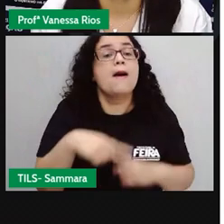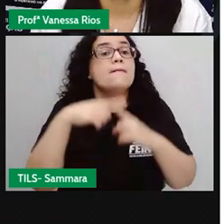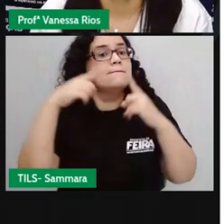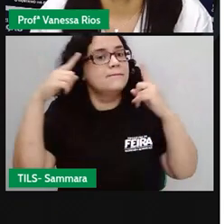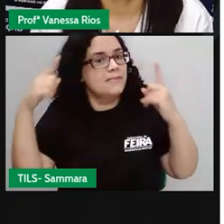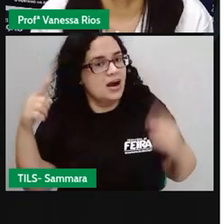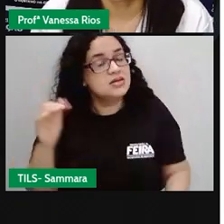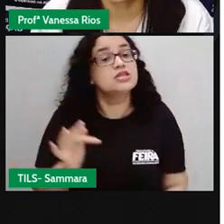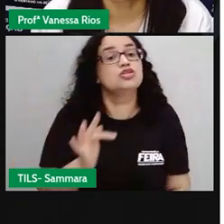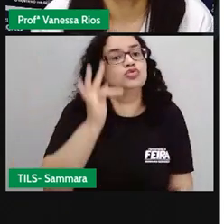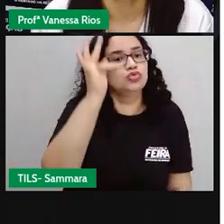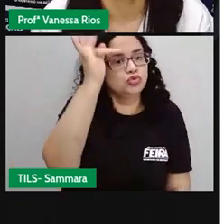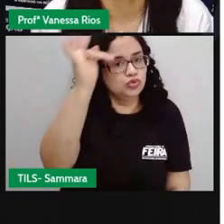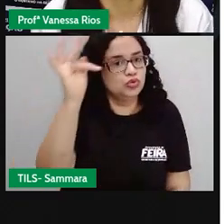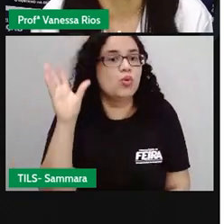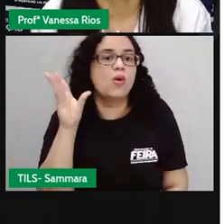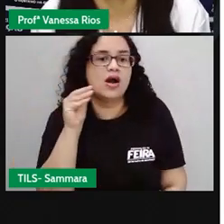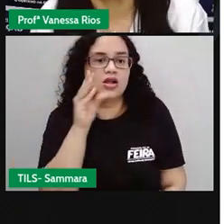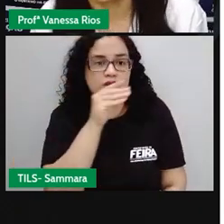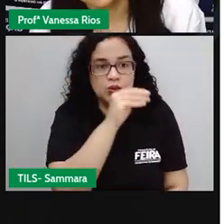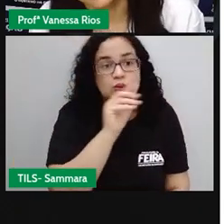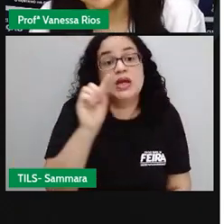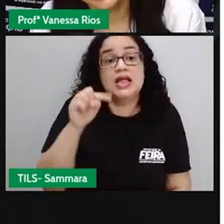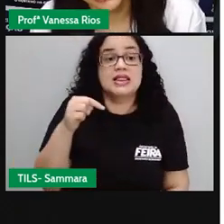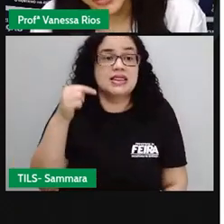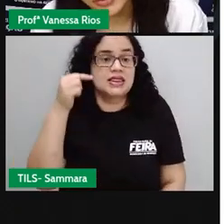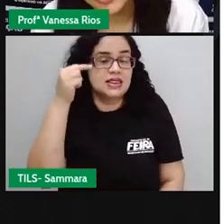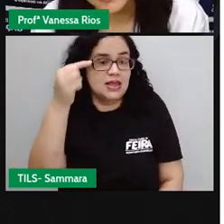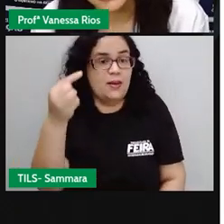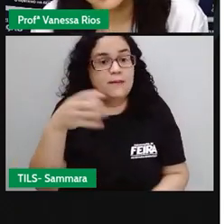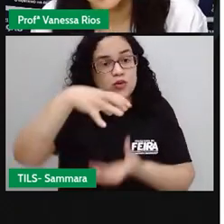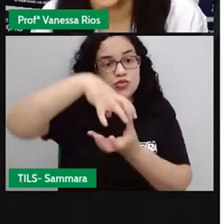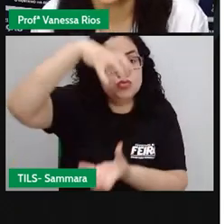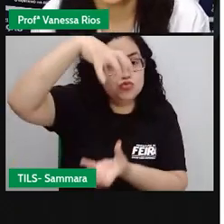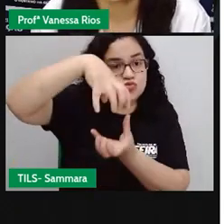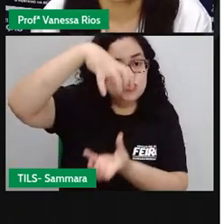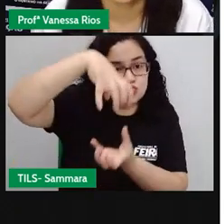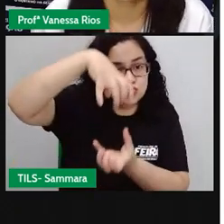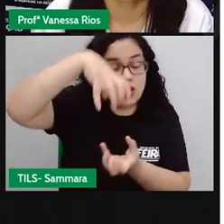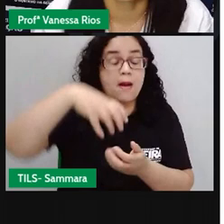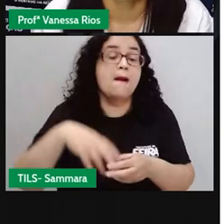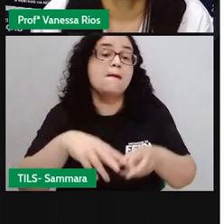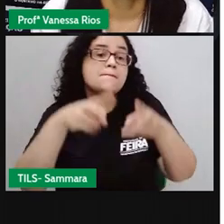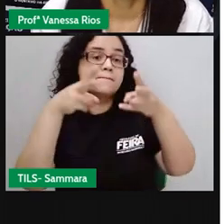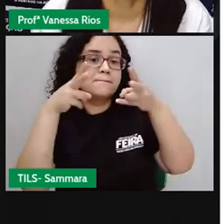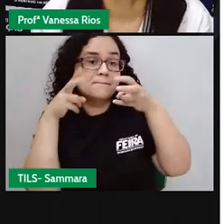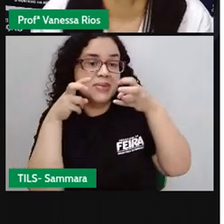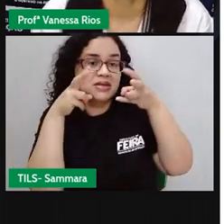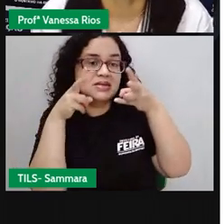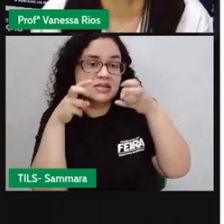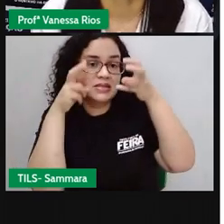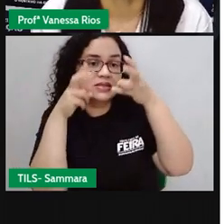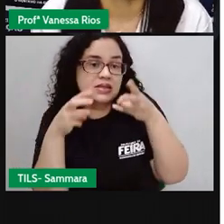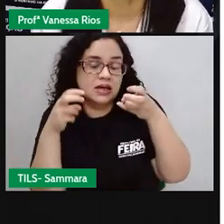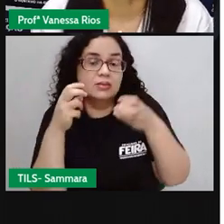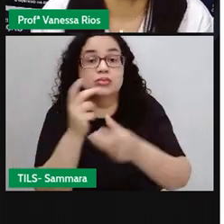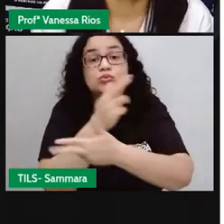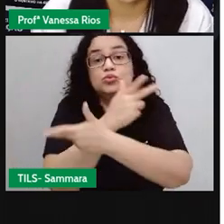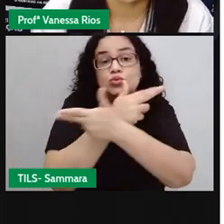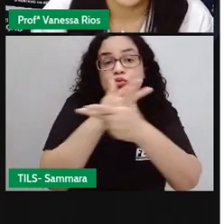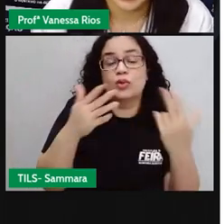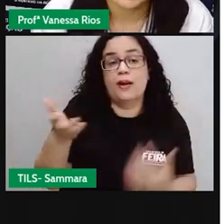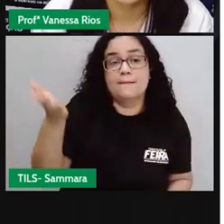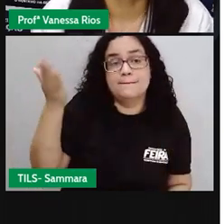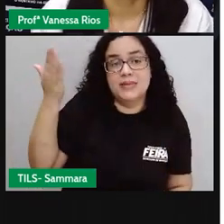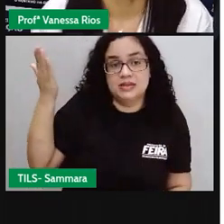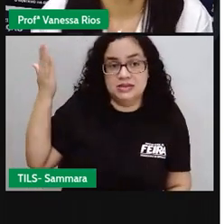você vai se tornar uma adulta e também vai ser depois um idoso. Então, a gente percebe aí, ó, coisas que estão atreladas